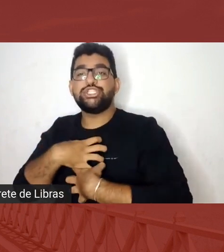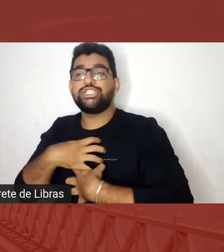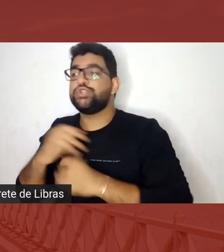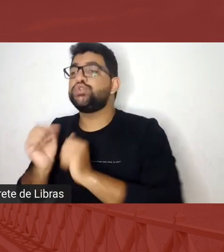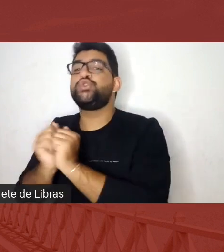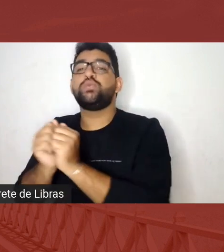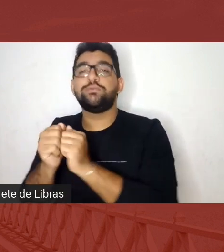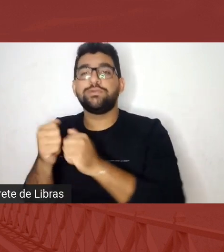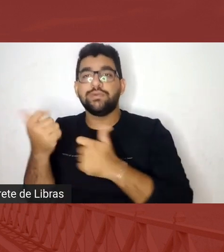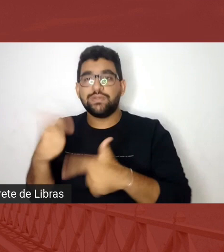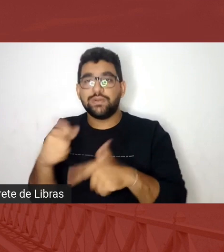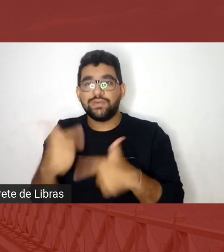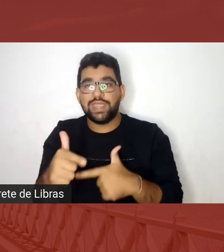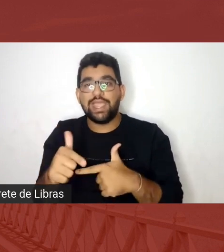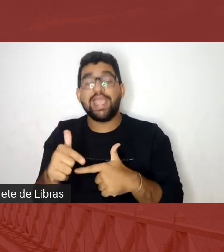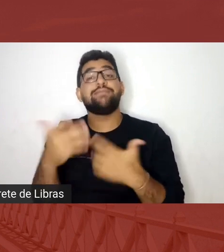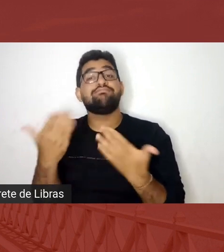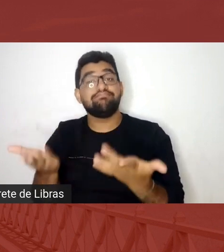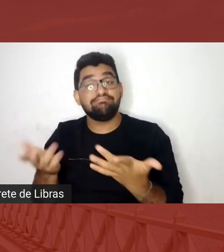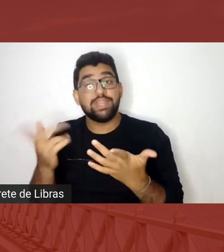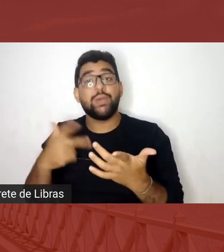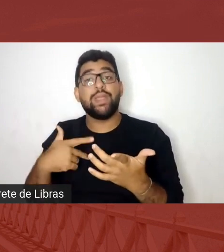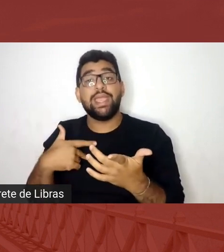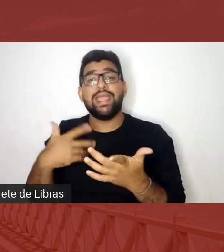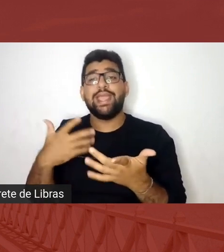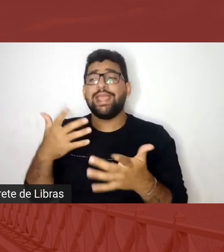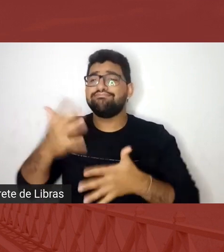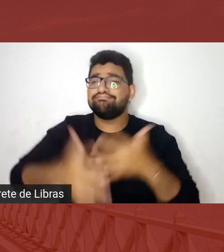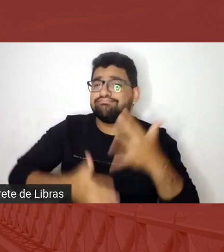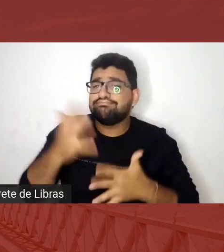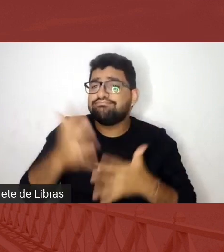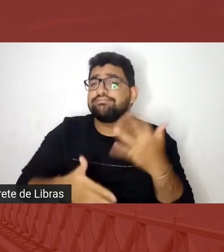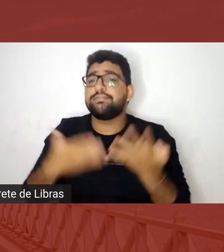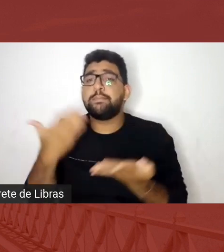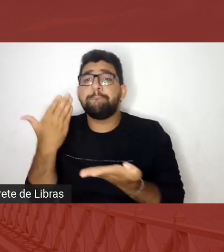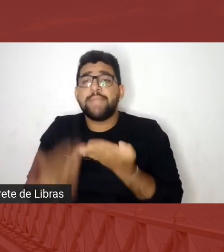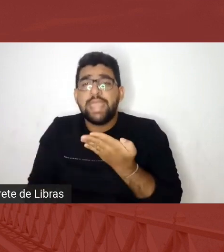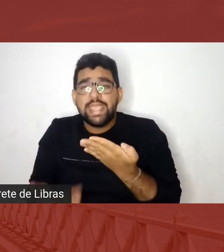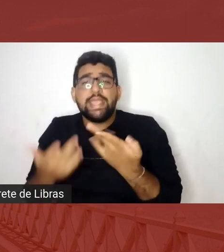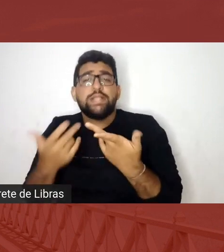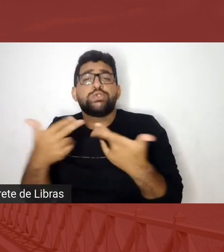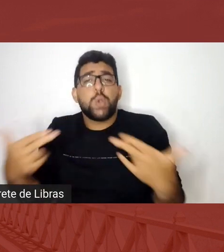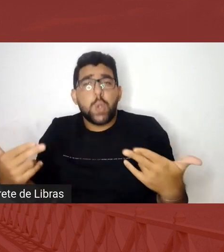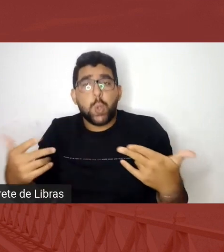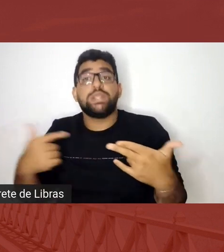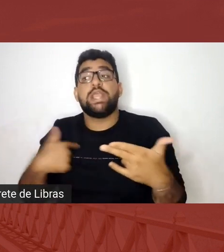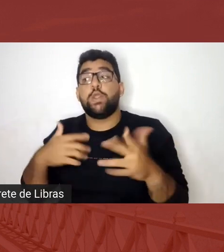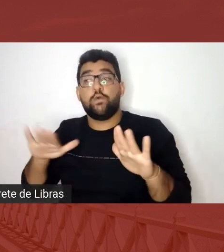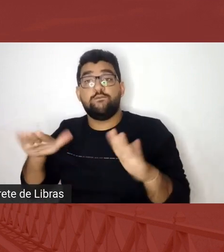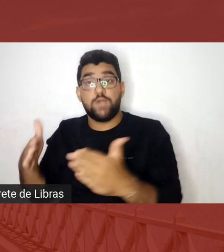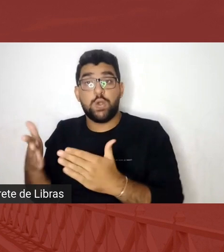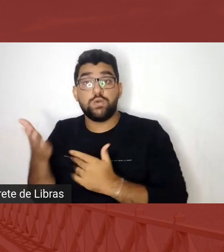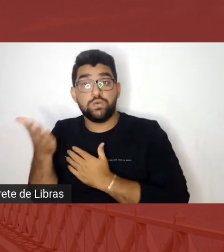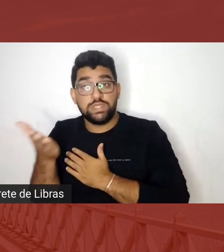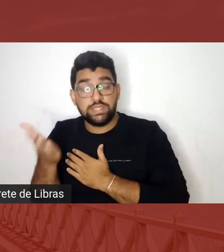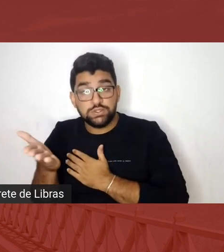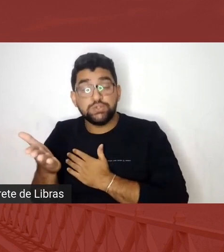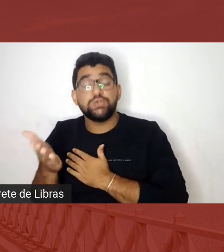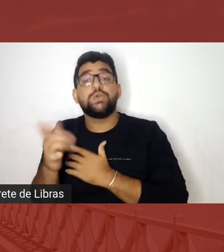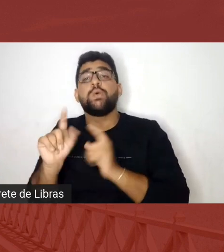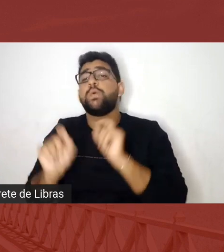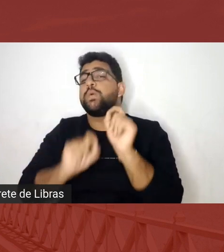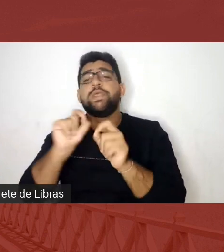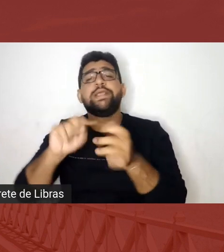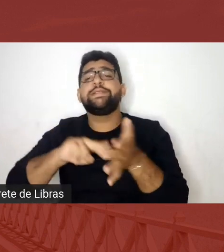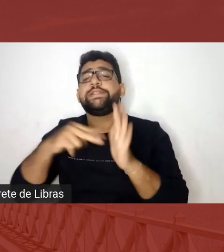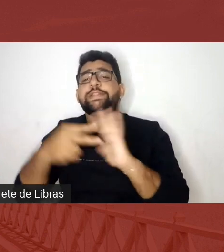de ser uma violação de várias coisas, tá entendendo? E, eu foco nessa aí, essa coisa que, o que que é arte? Porque